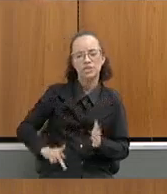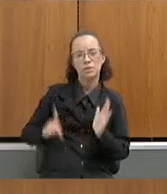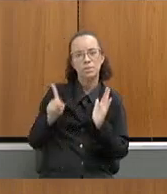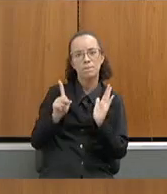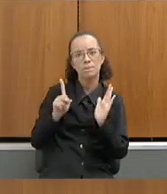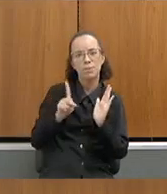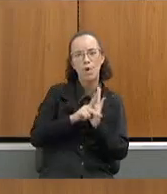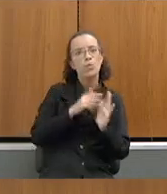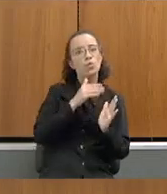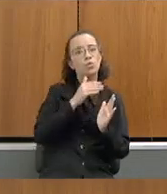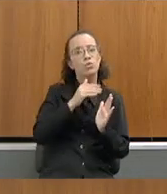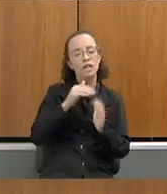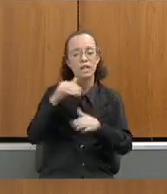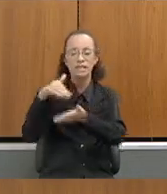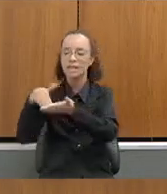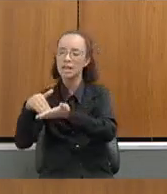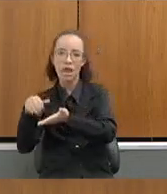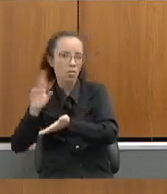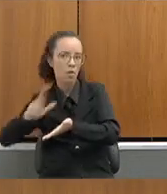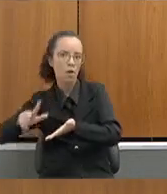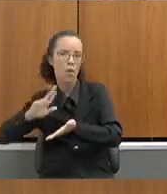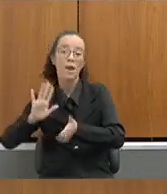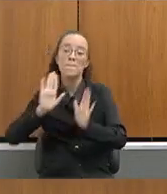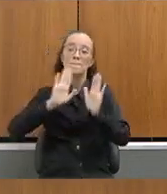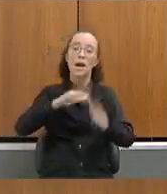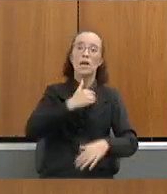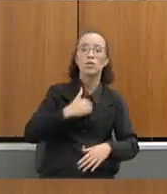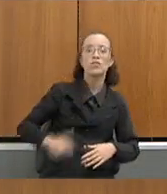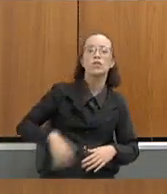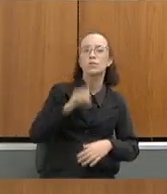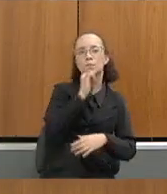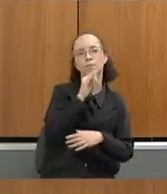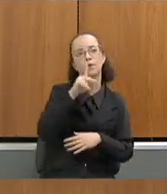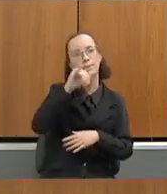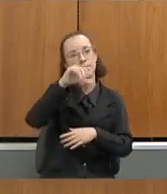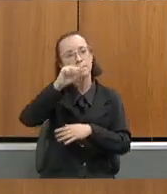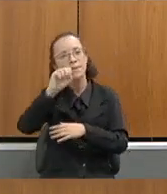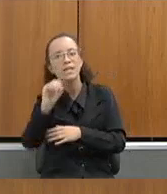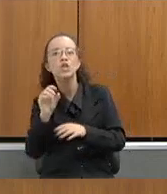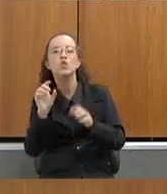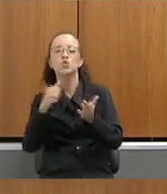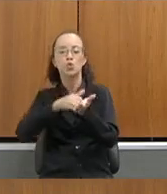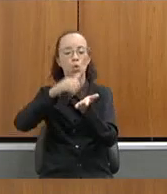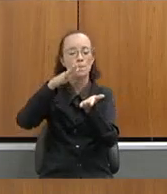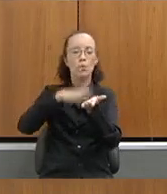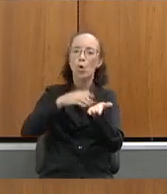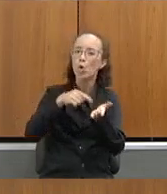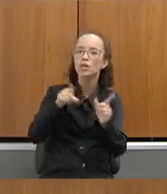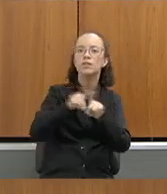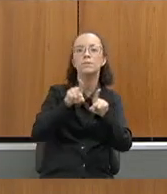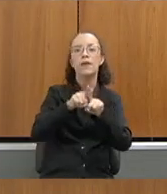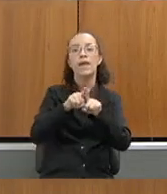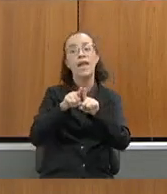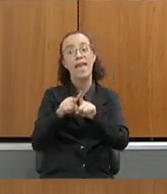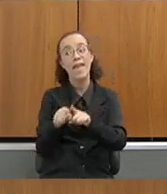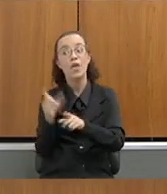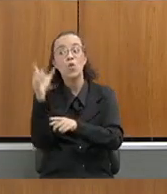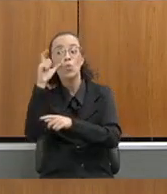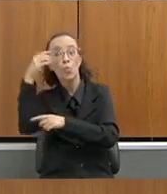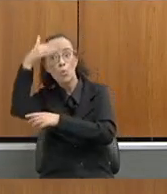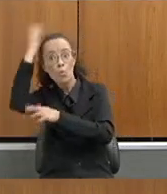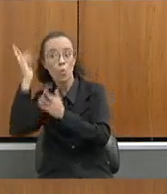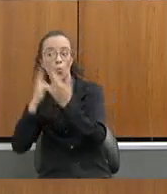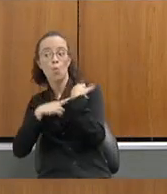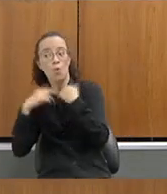política de governo. A decisão de não pagar piso, de não pagar o reajuste, de judicializar as lutas da categoria do governo Zema, não é de uma